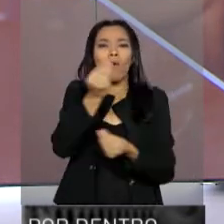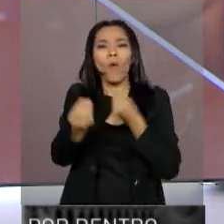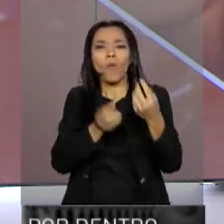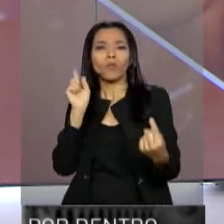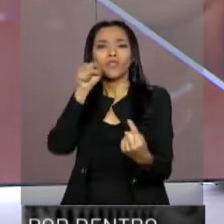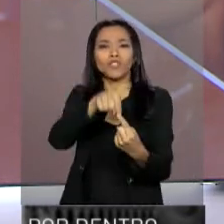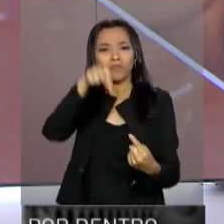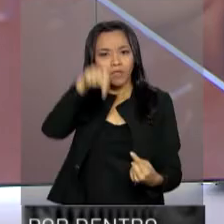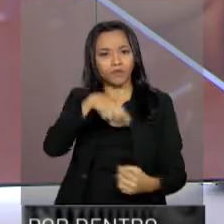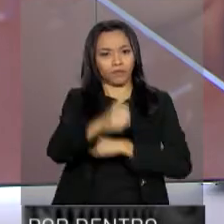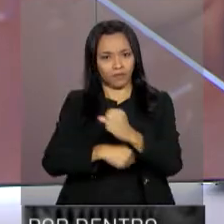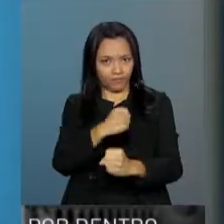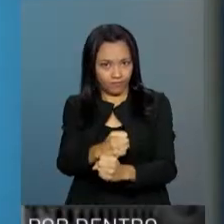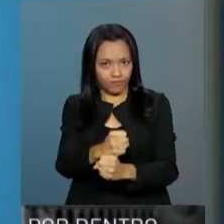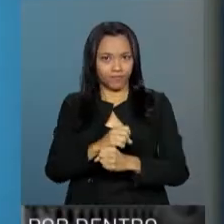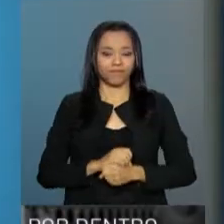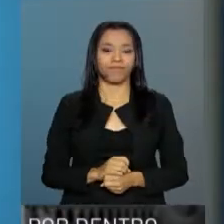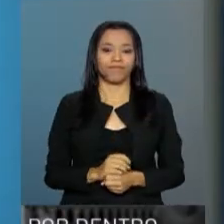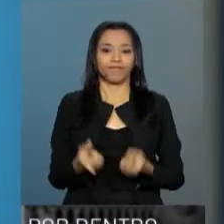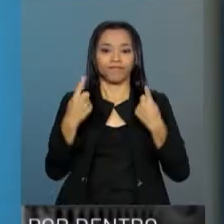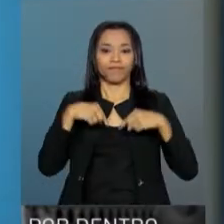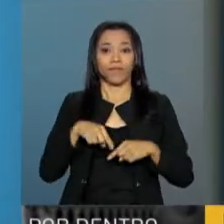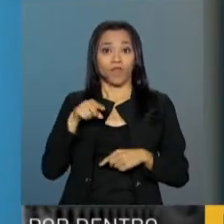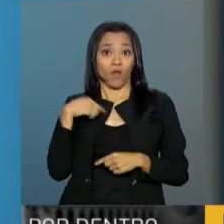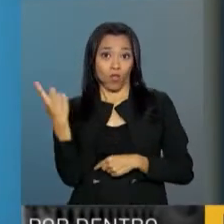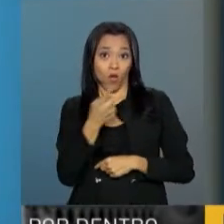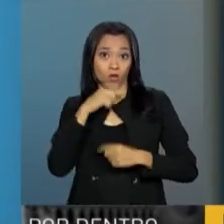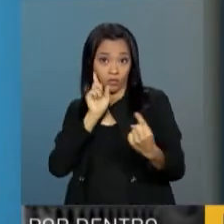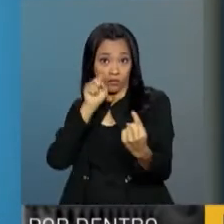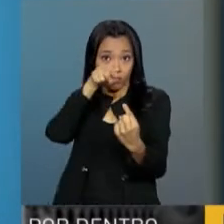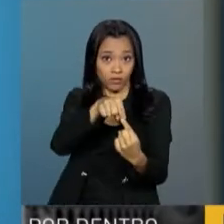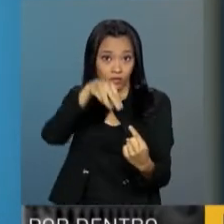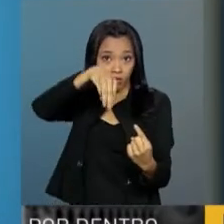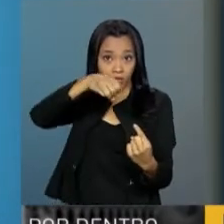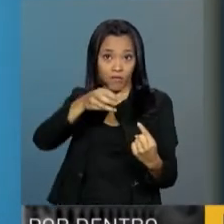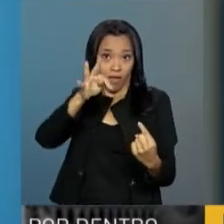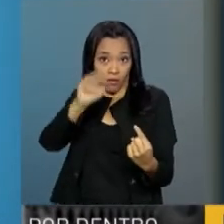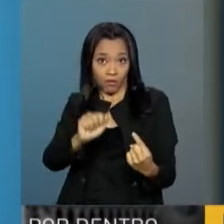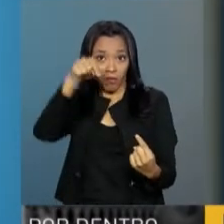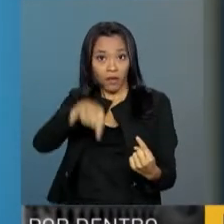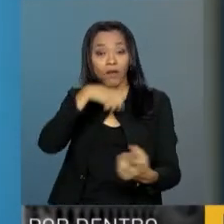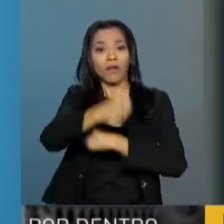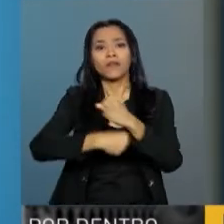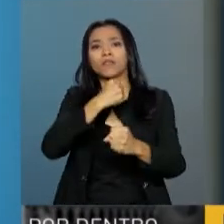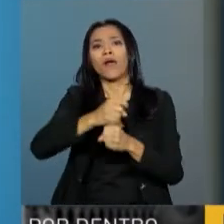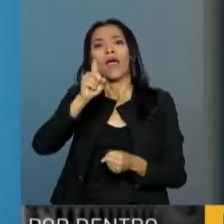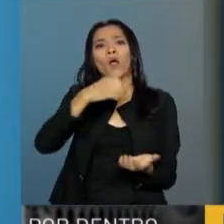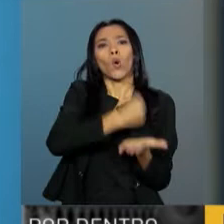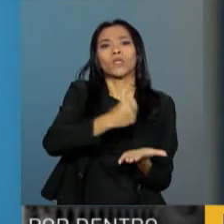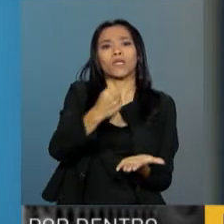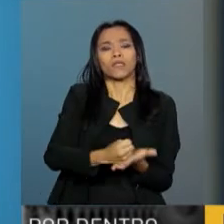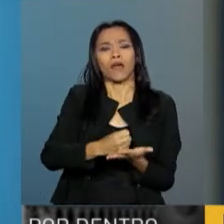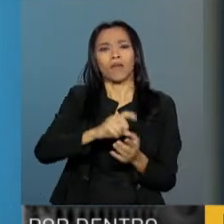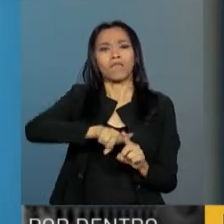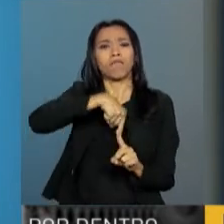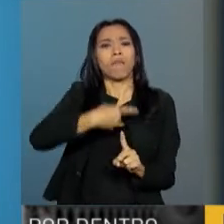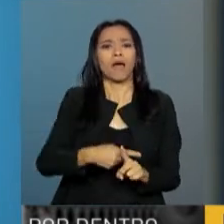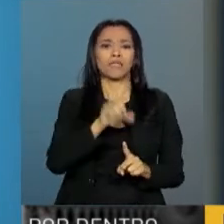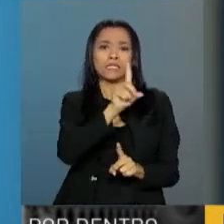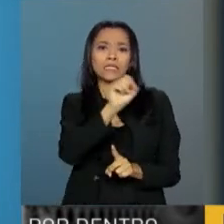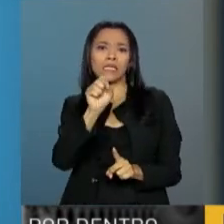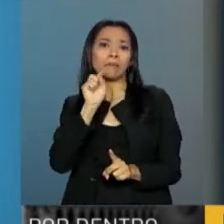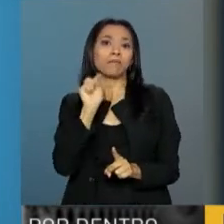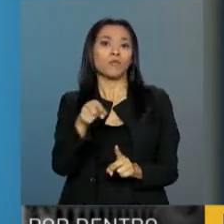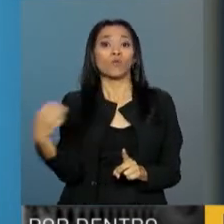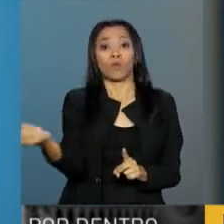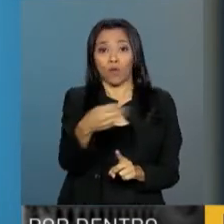para este ano. A nossa meta este ano de 2017 é contratar 100 mil novas unidades no